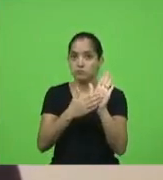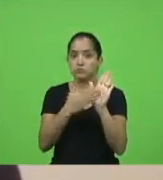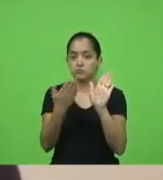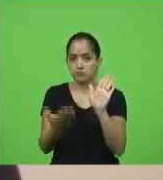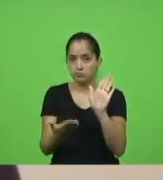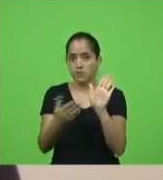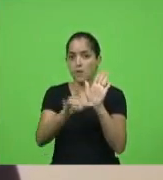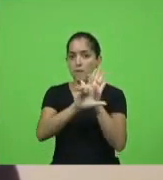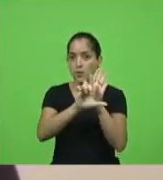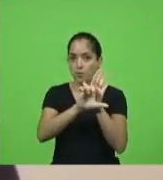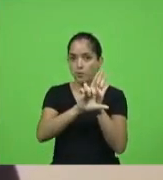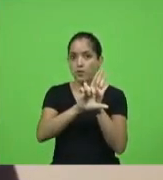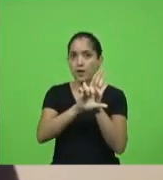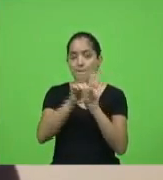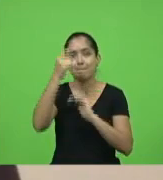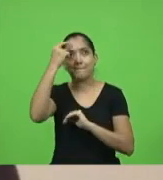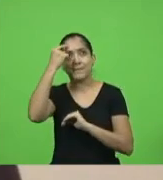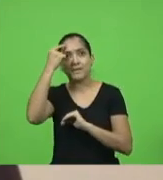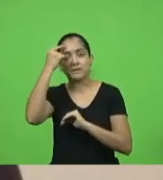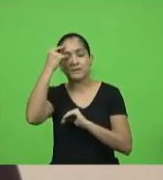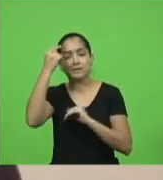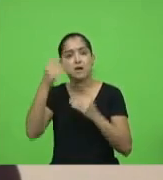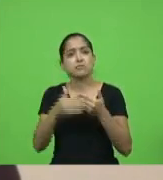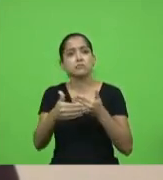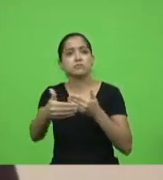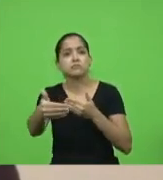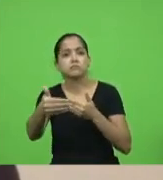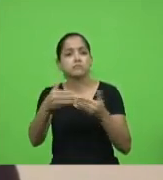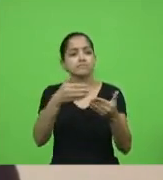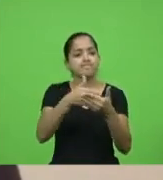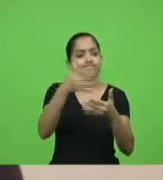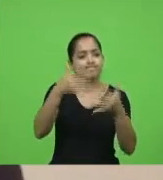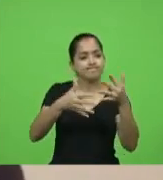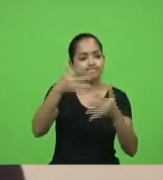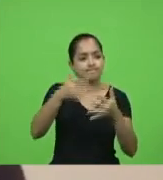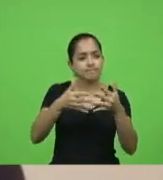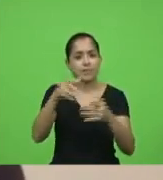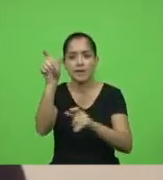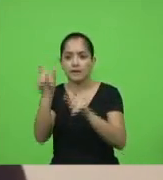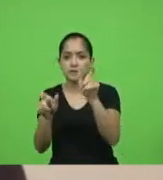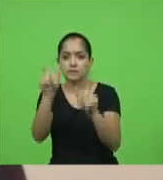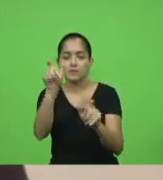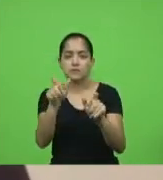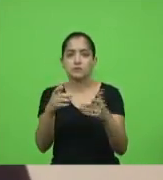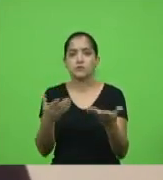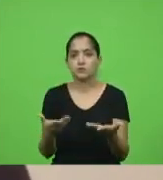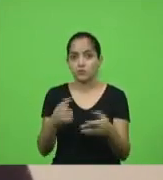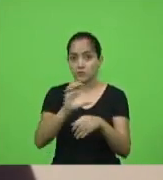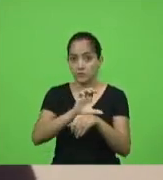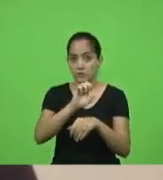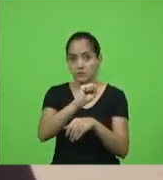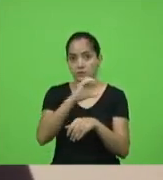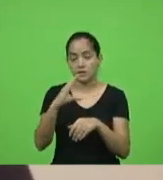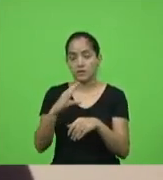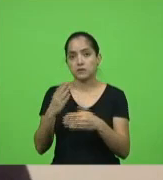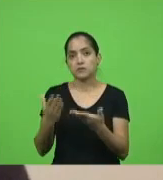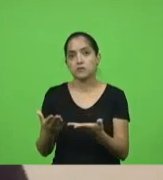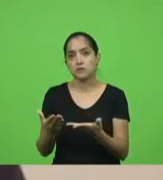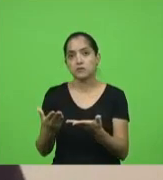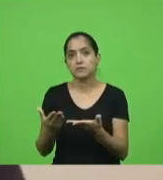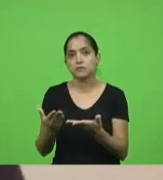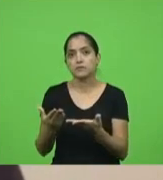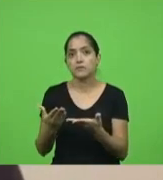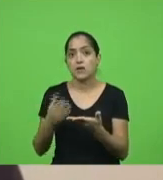uma lei começar a pensar naquilo que a propõe se não vai atrapalhar uma empreendedora no Estado de Santa Catarina pelo menos